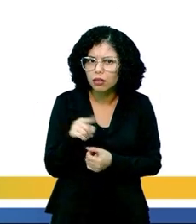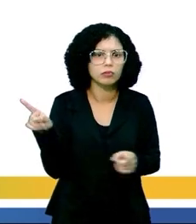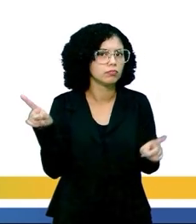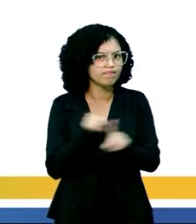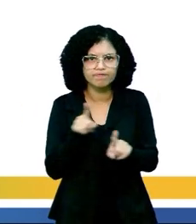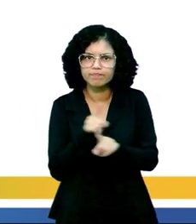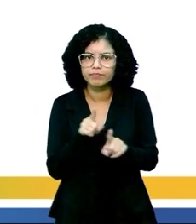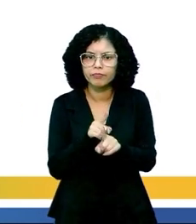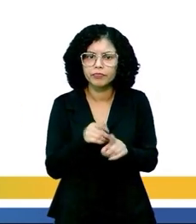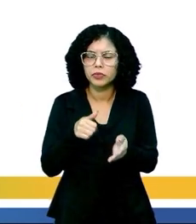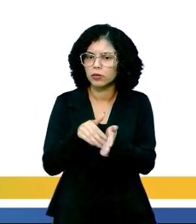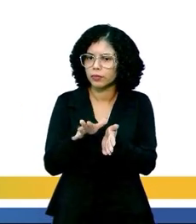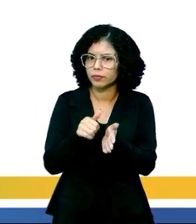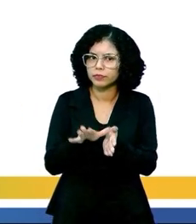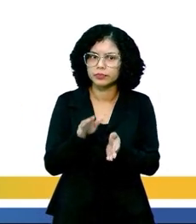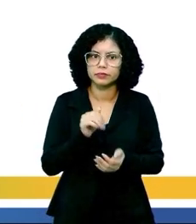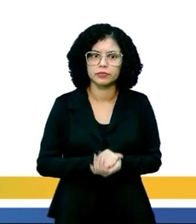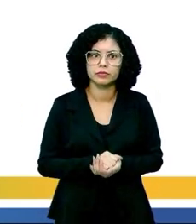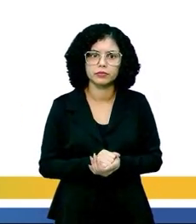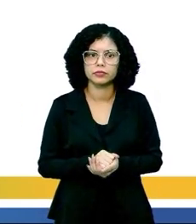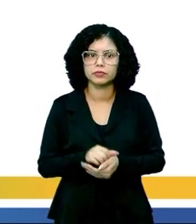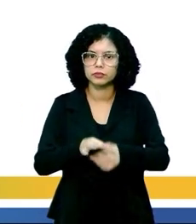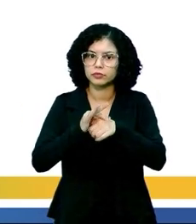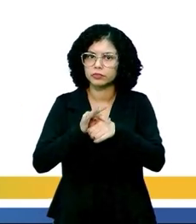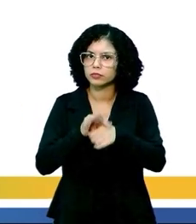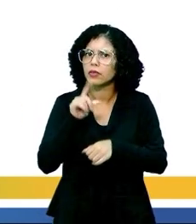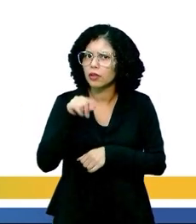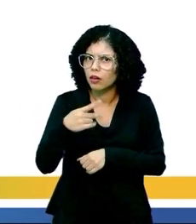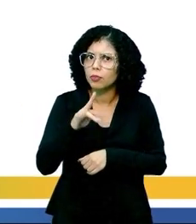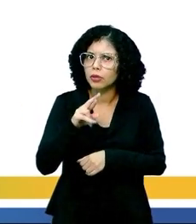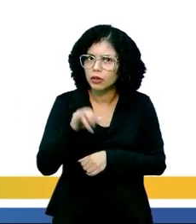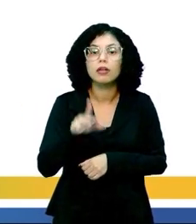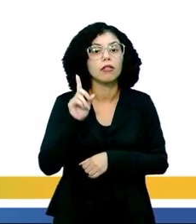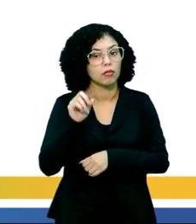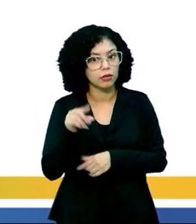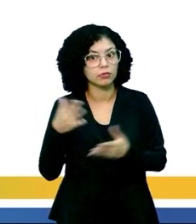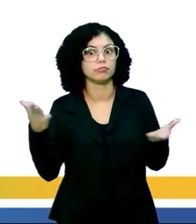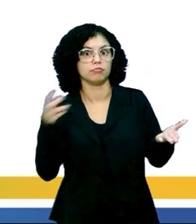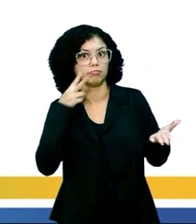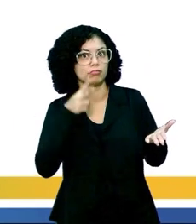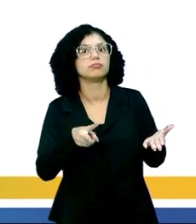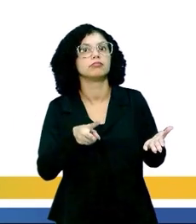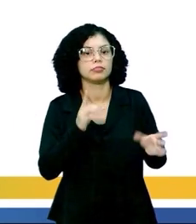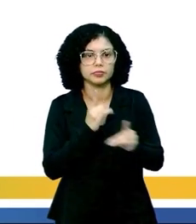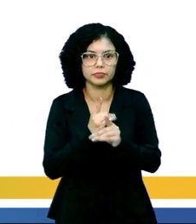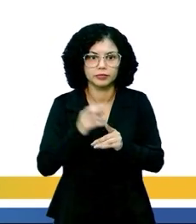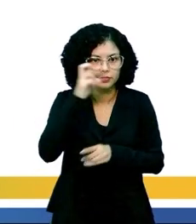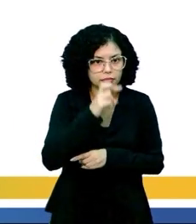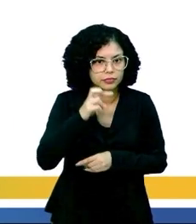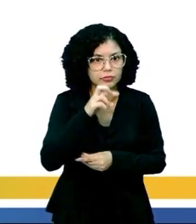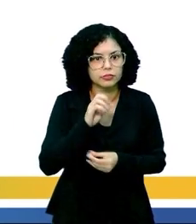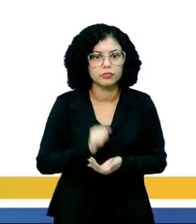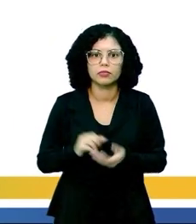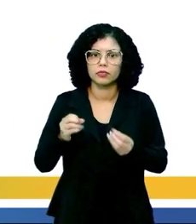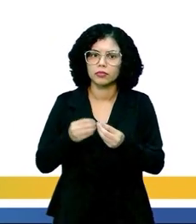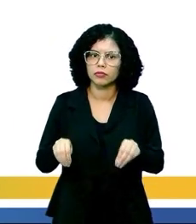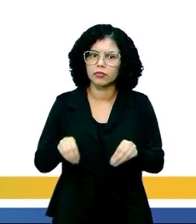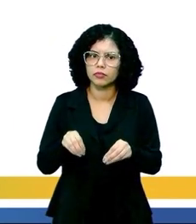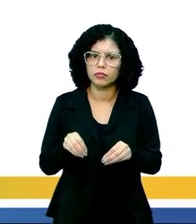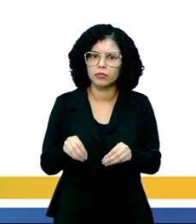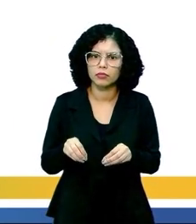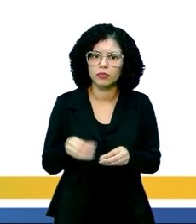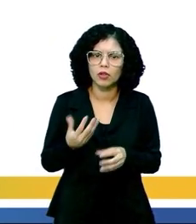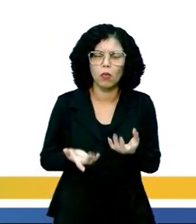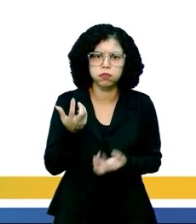Não, então tu já descarta ela. Pedaço de carne é uma proteína? É, opa, então já analisa ela aí. Claro de ovo